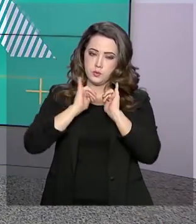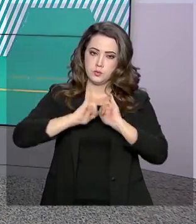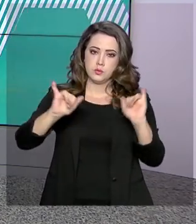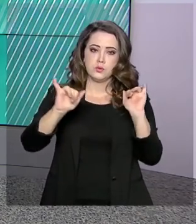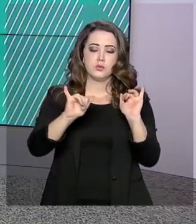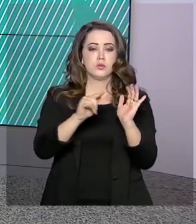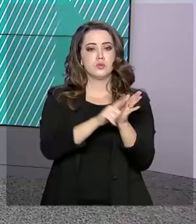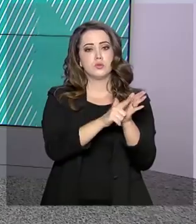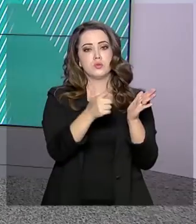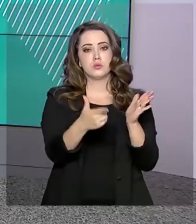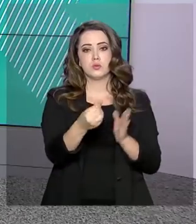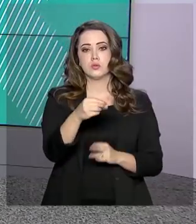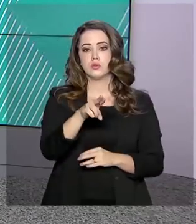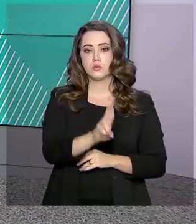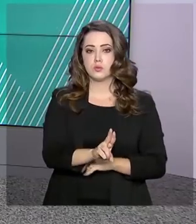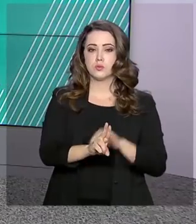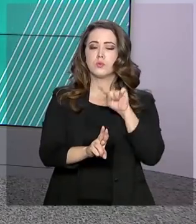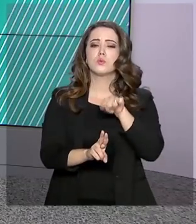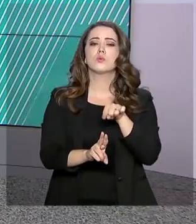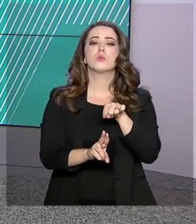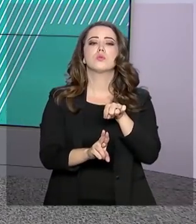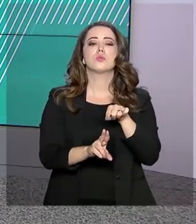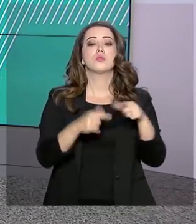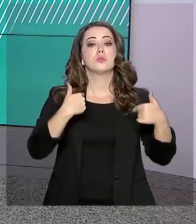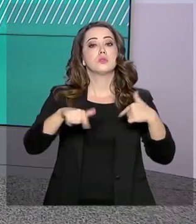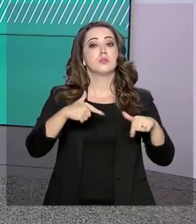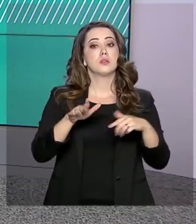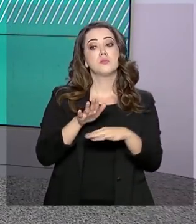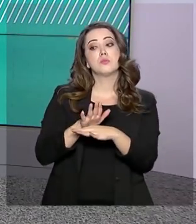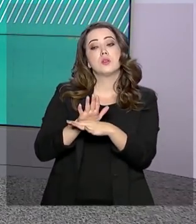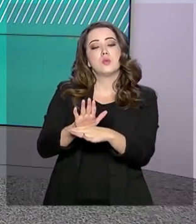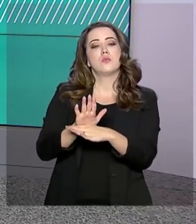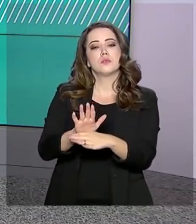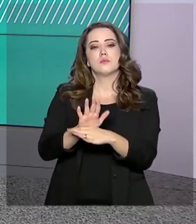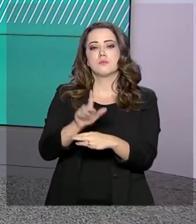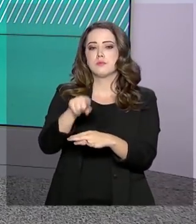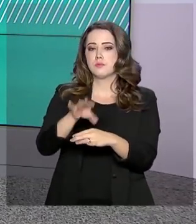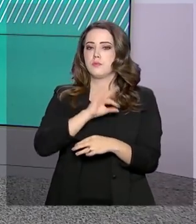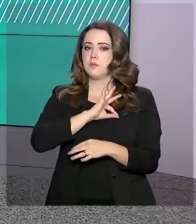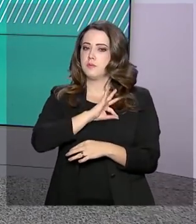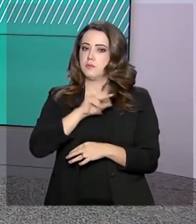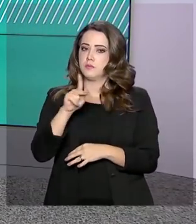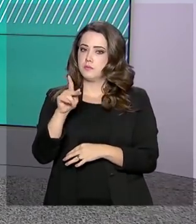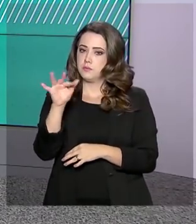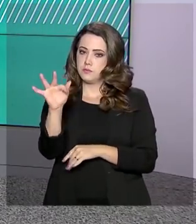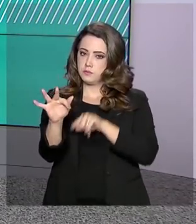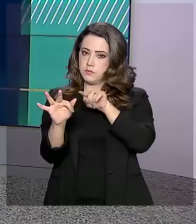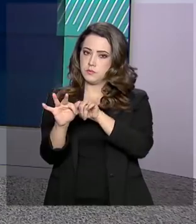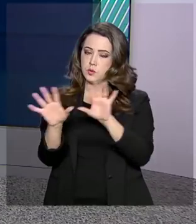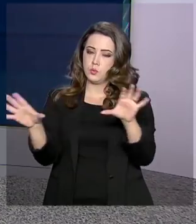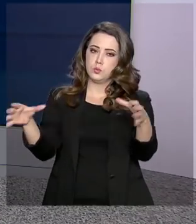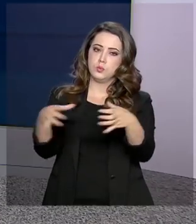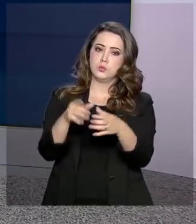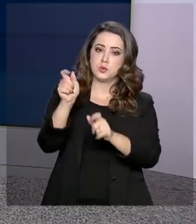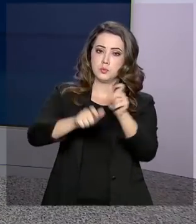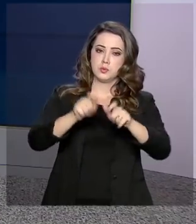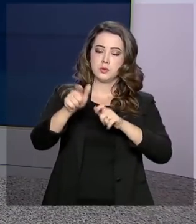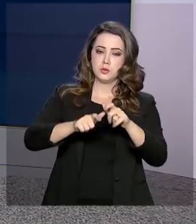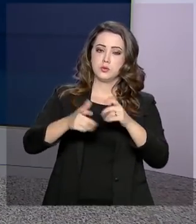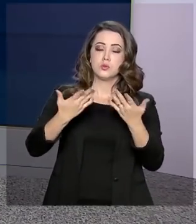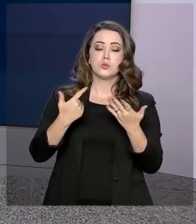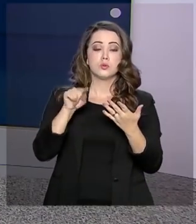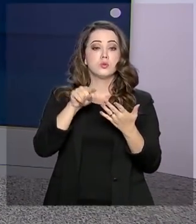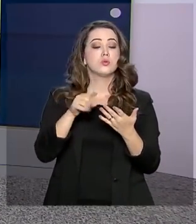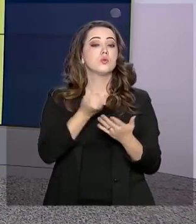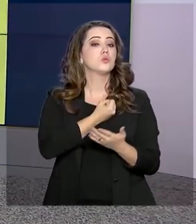Diário Oficial da União, o trabalho dos militares será em apoio às atividades da Polícia Federal. O contingente disponibilizado vai